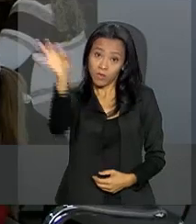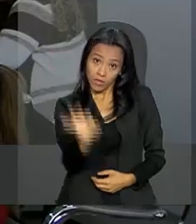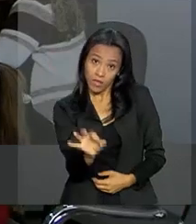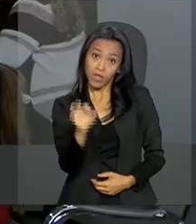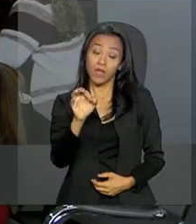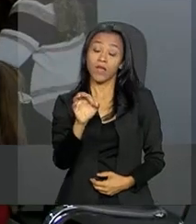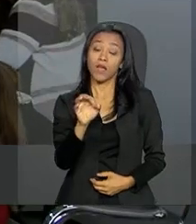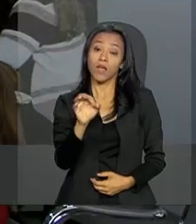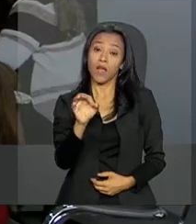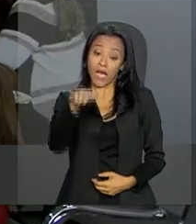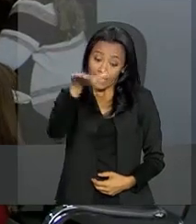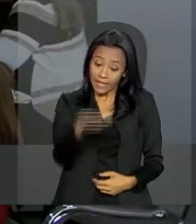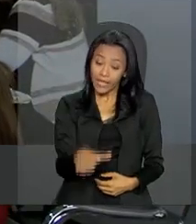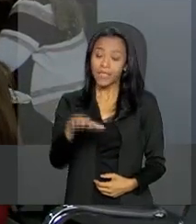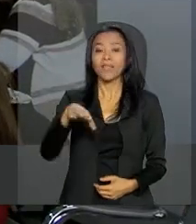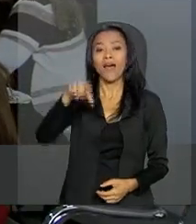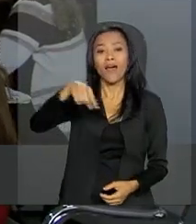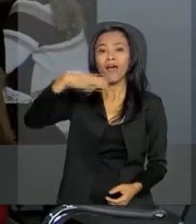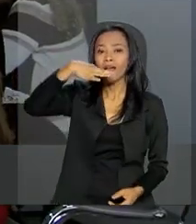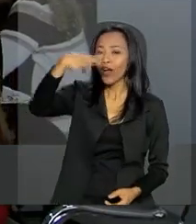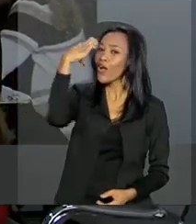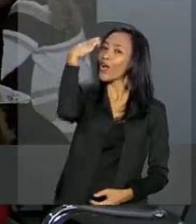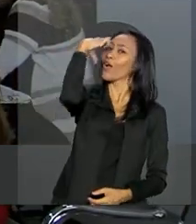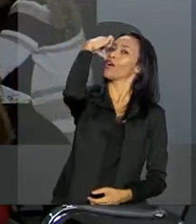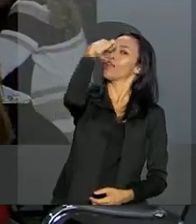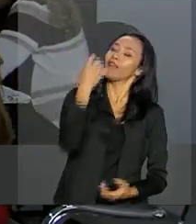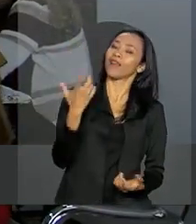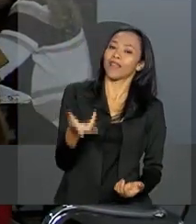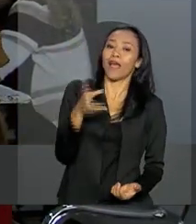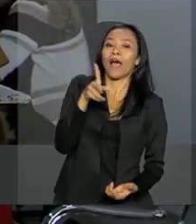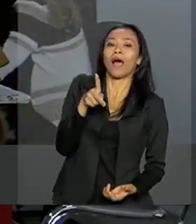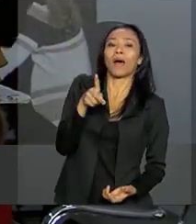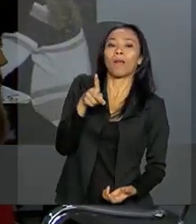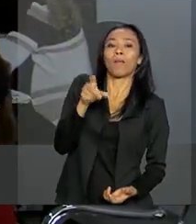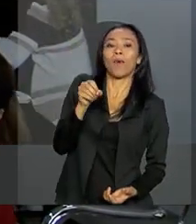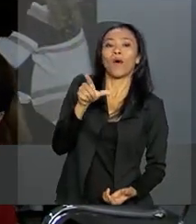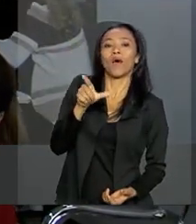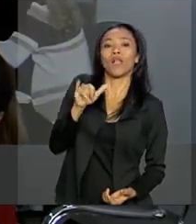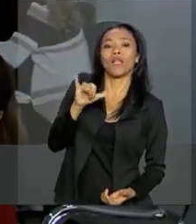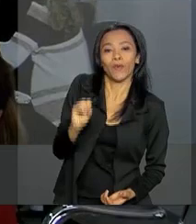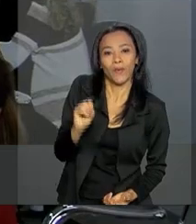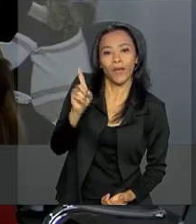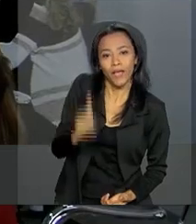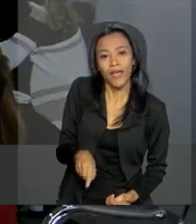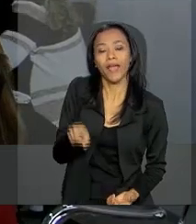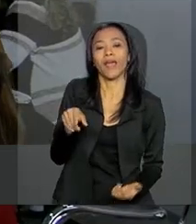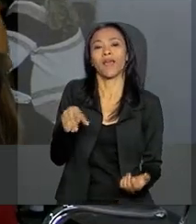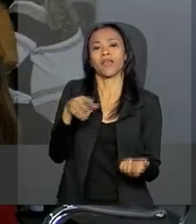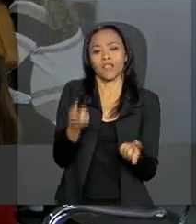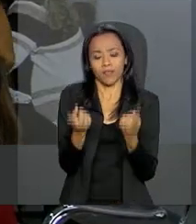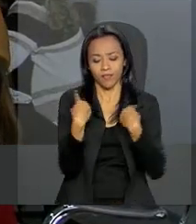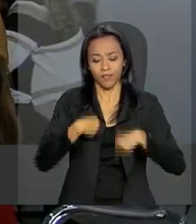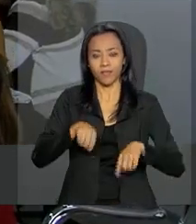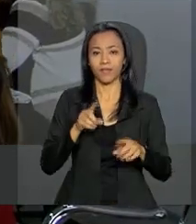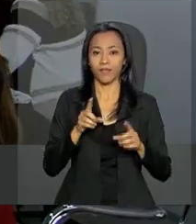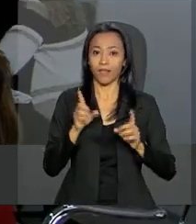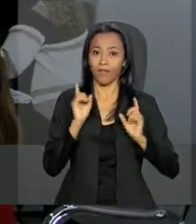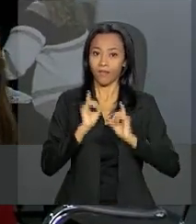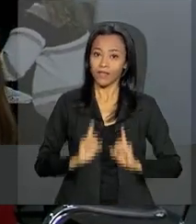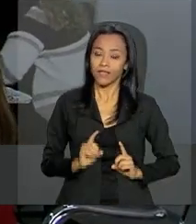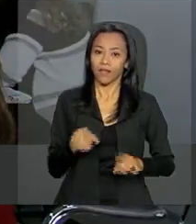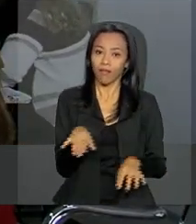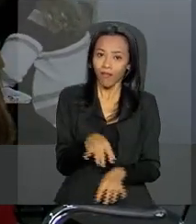gotinha da vacina contra a poliomielite, que é uma doença conhecida também como paralisia infantil, e uma dose